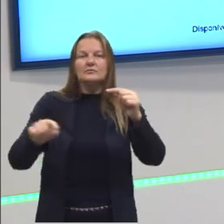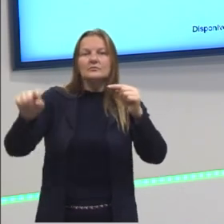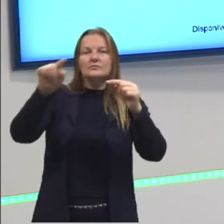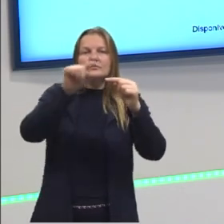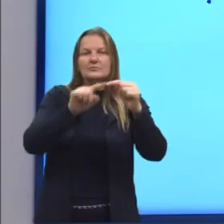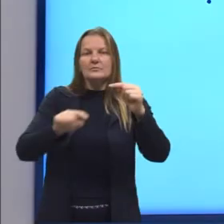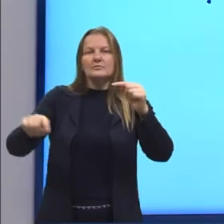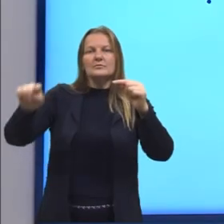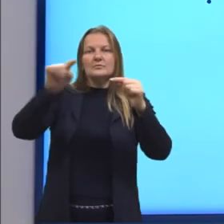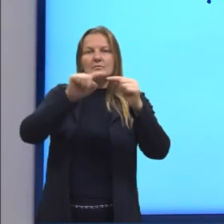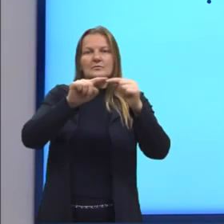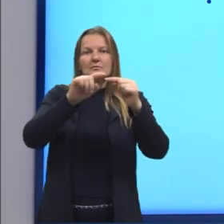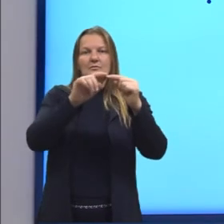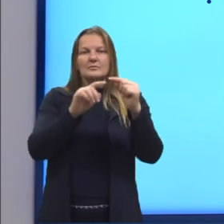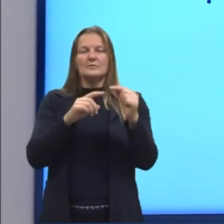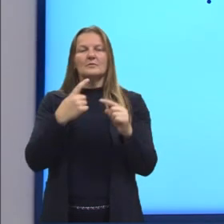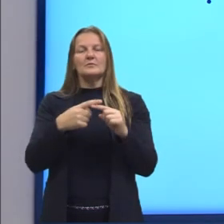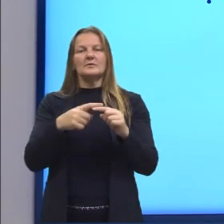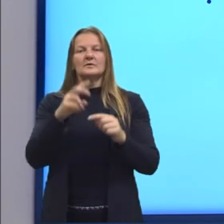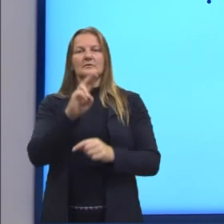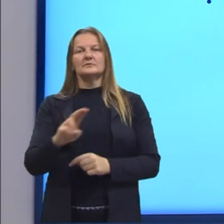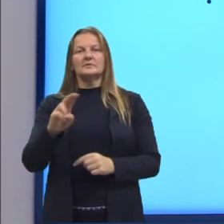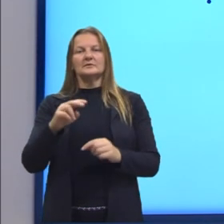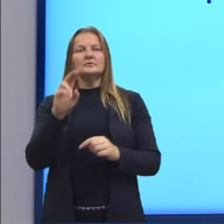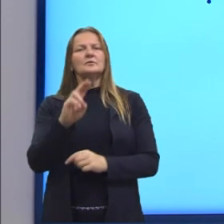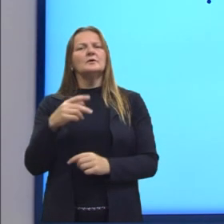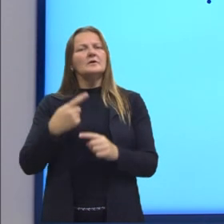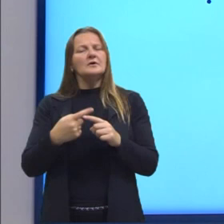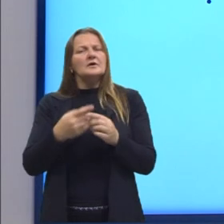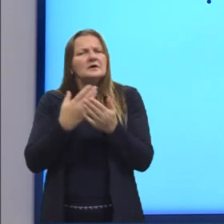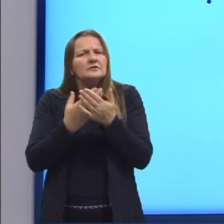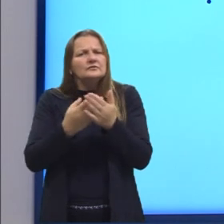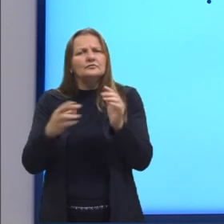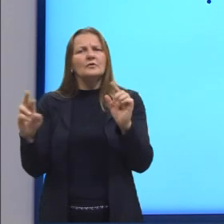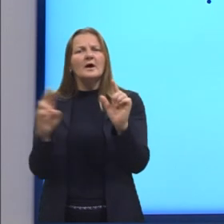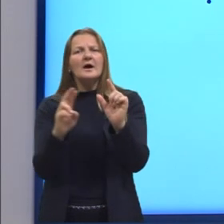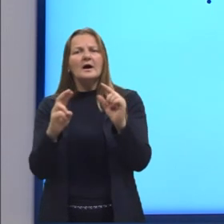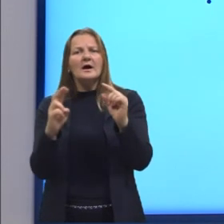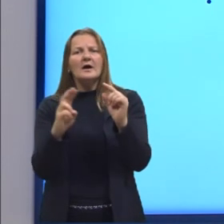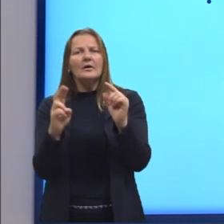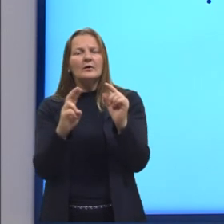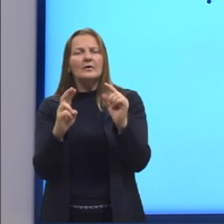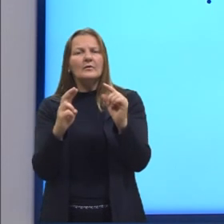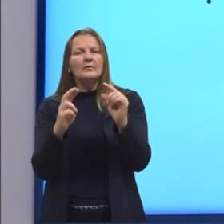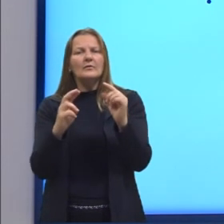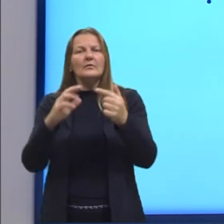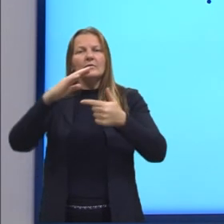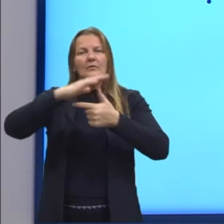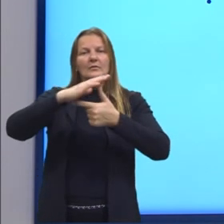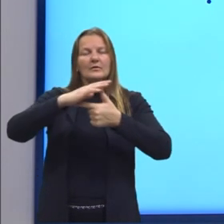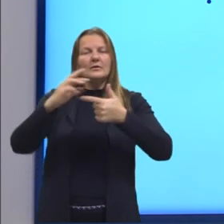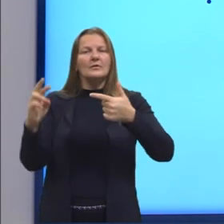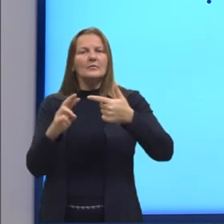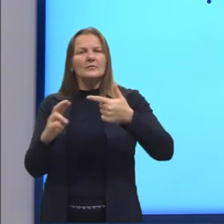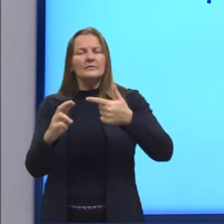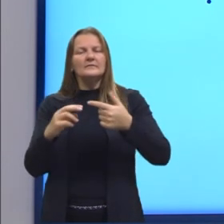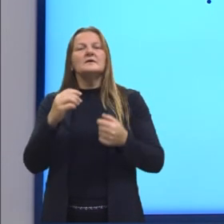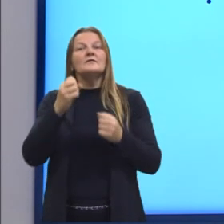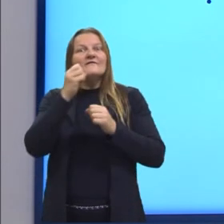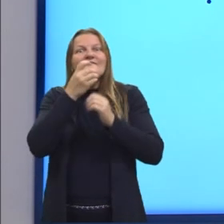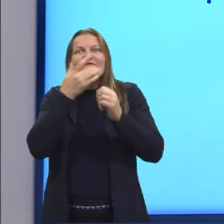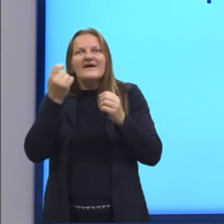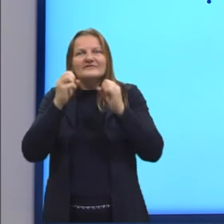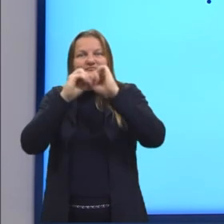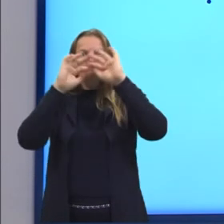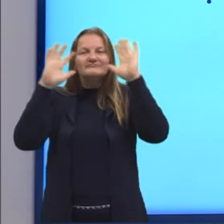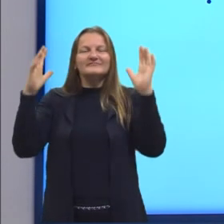Ele é utilizado para realizarmos o estudo das razões trigonométricas. Com ele, é possível compreender melhor